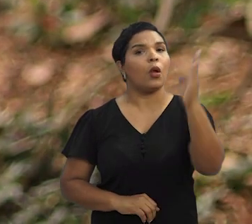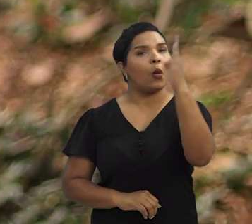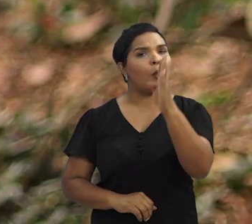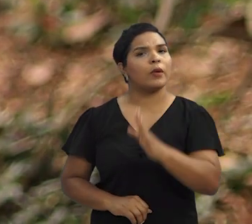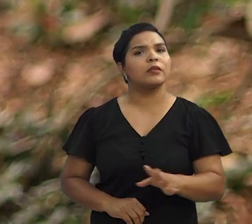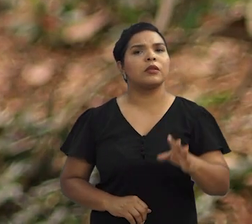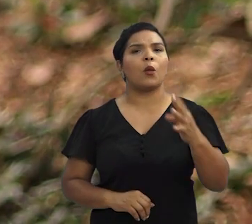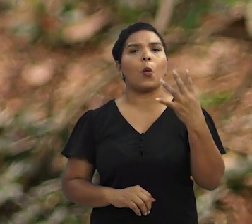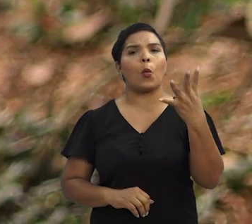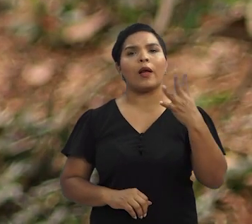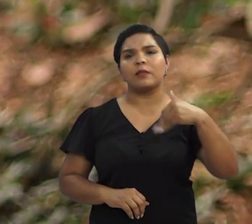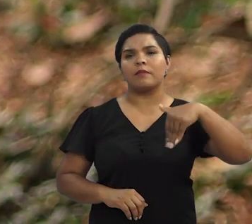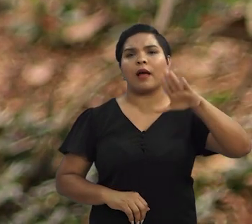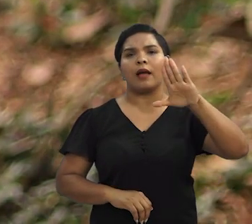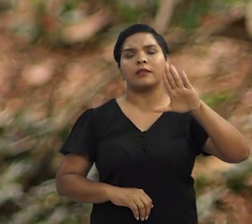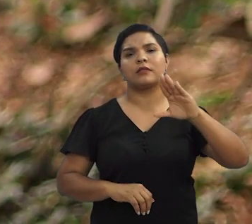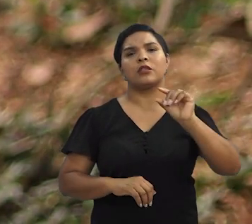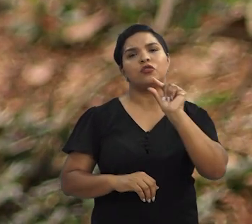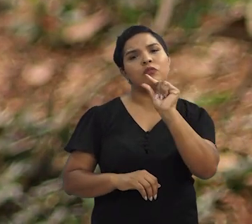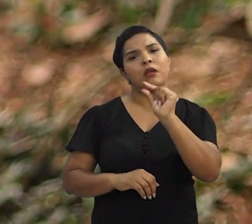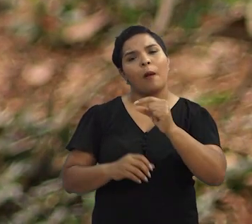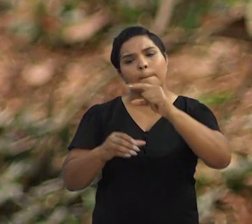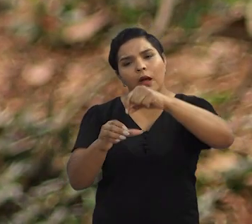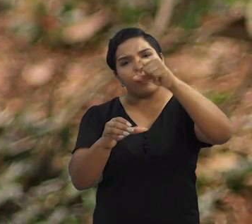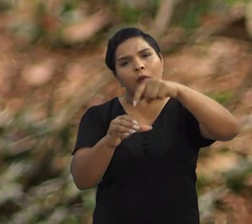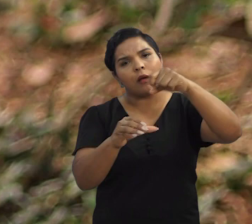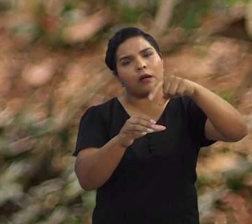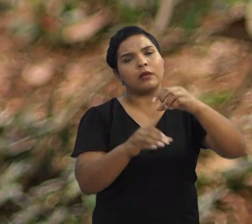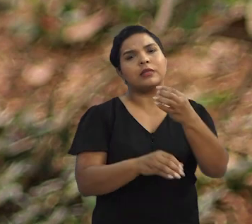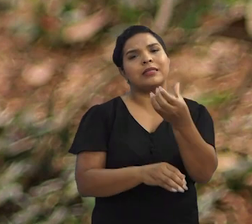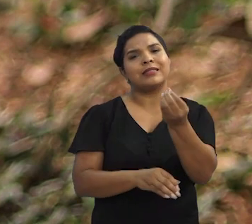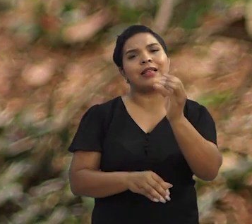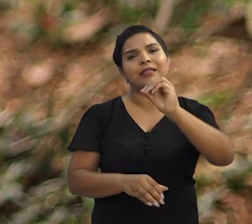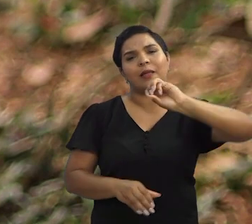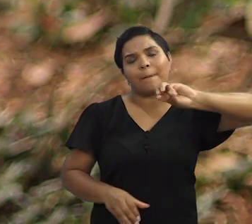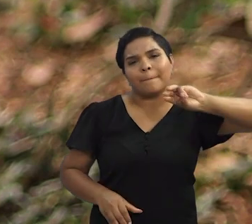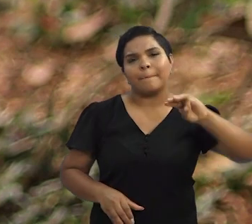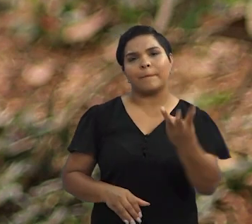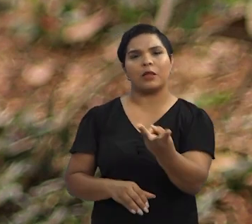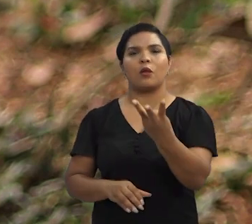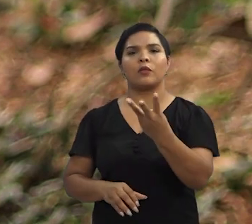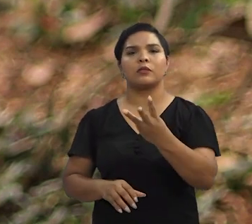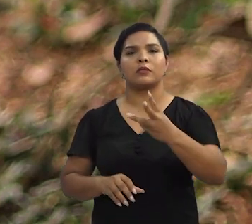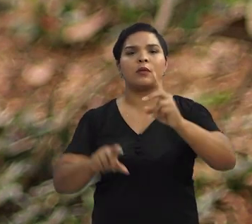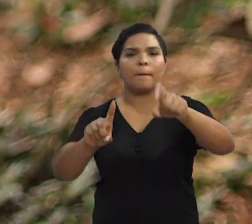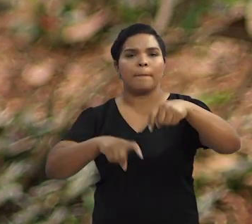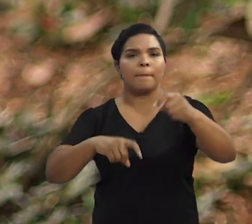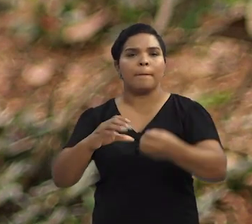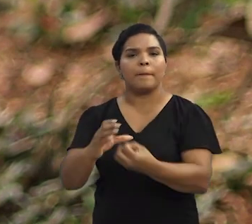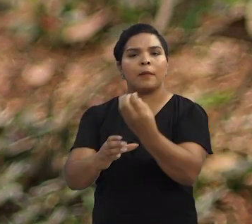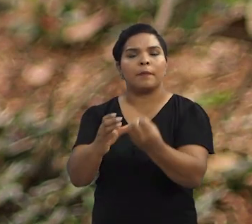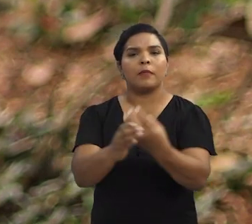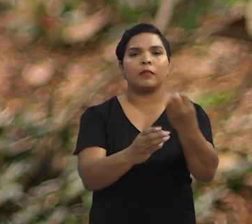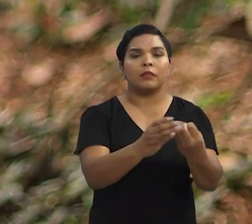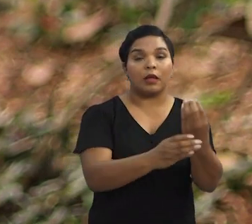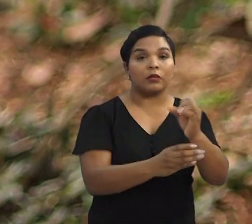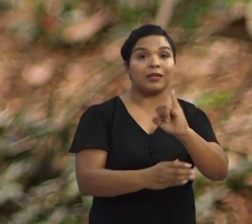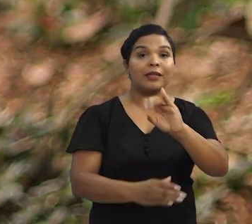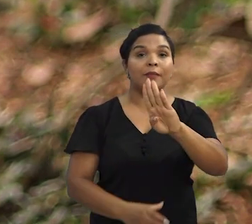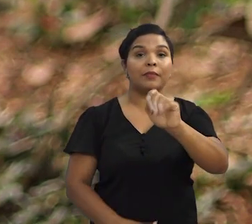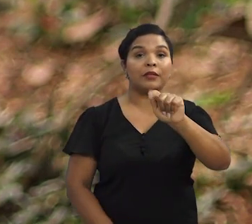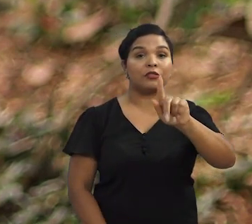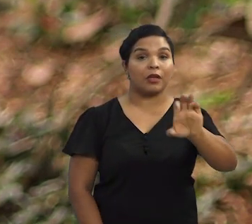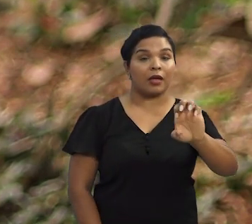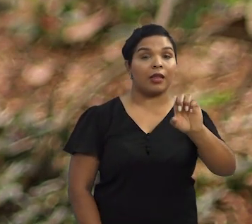Apesar de o Brasil estar entre os quatro maiores produtores de grãos do mundo, com mais de 60 milhões de hectares de área plantada, segundo o